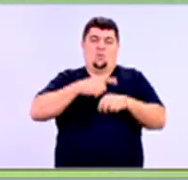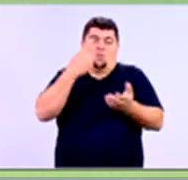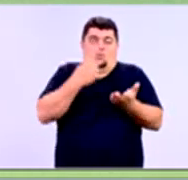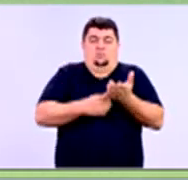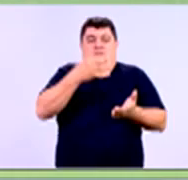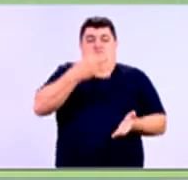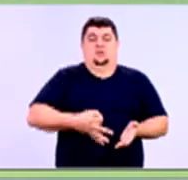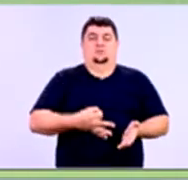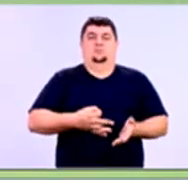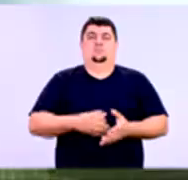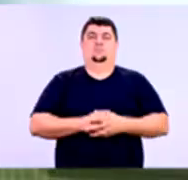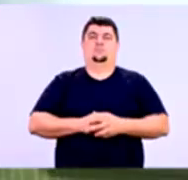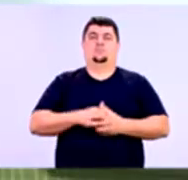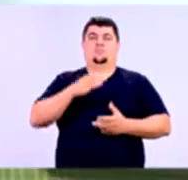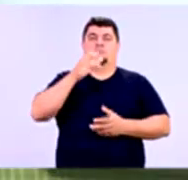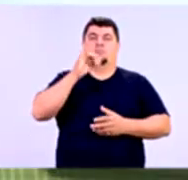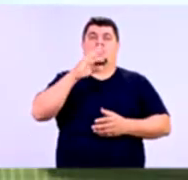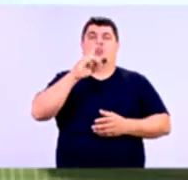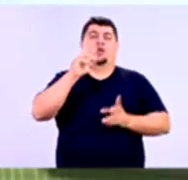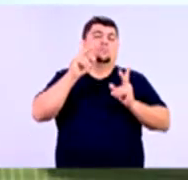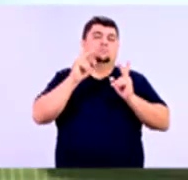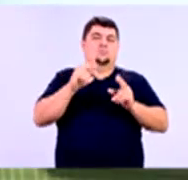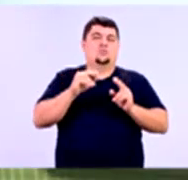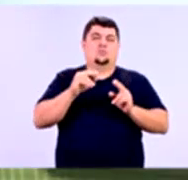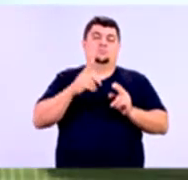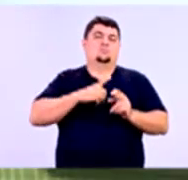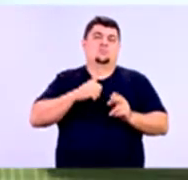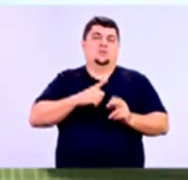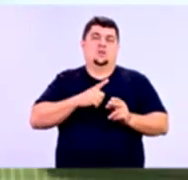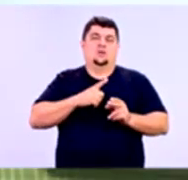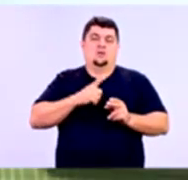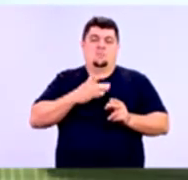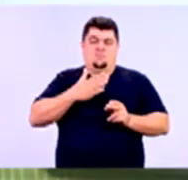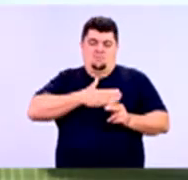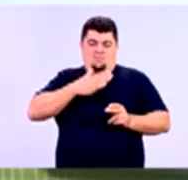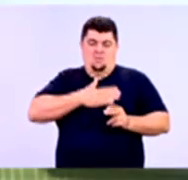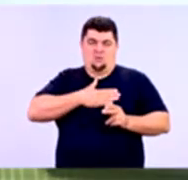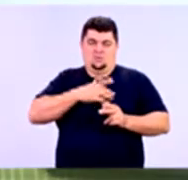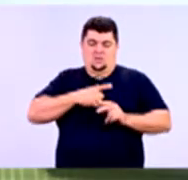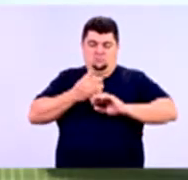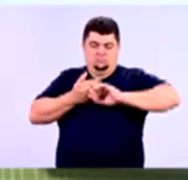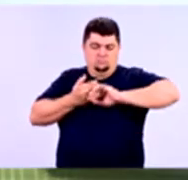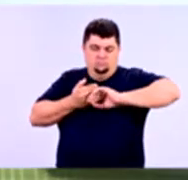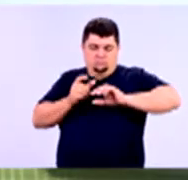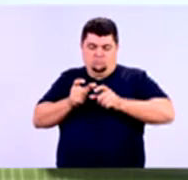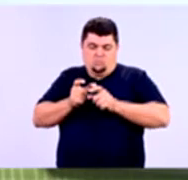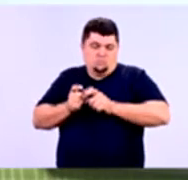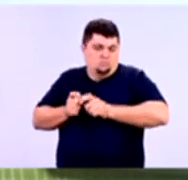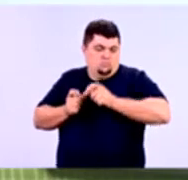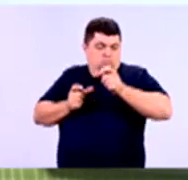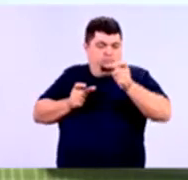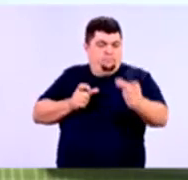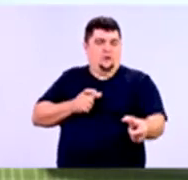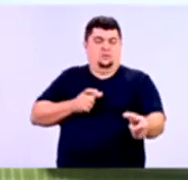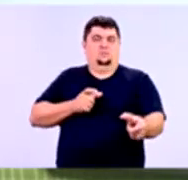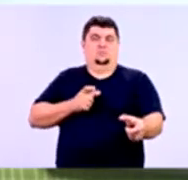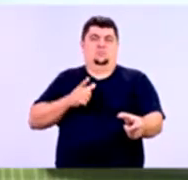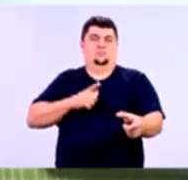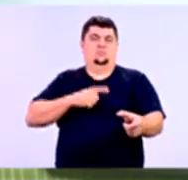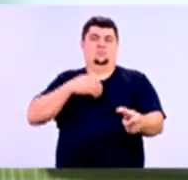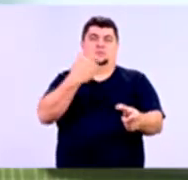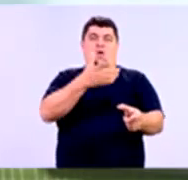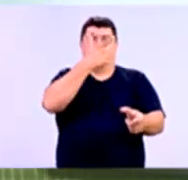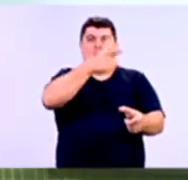Então, gente, crédito é quando você destaca, quando você separa uma parte do seu patrimônio e concede esse